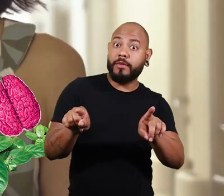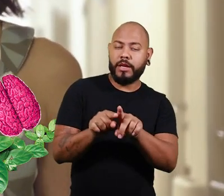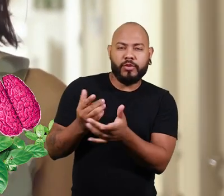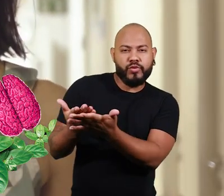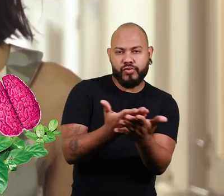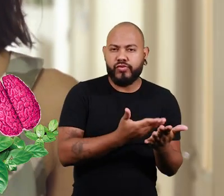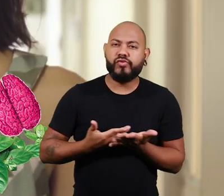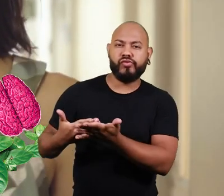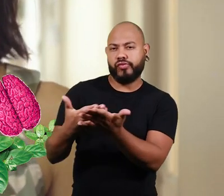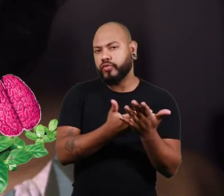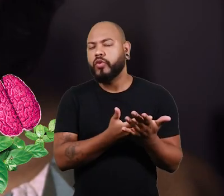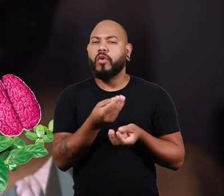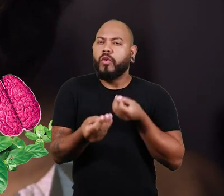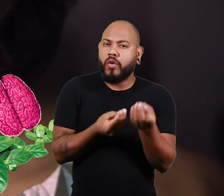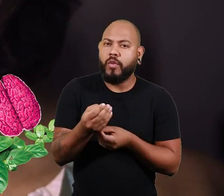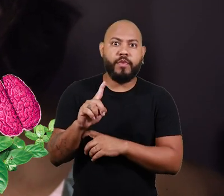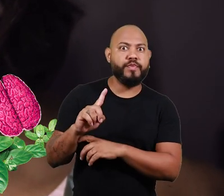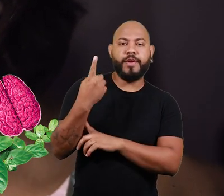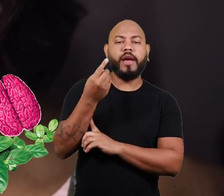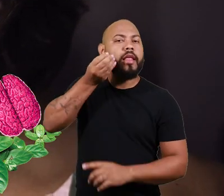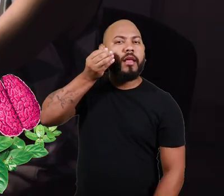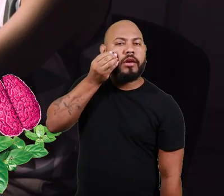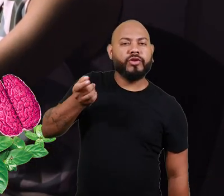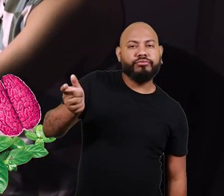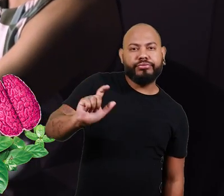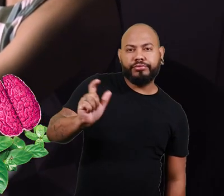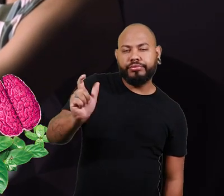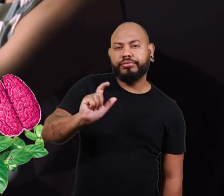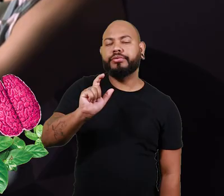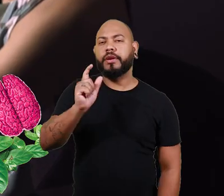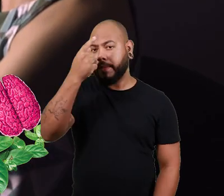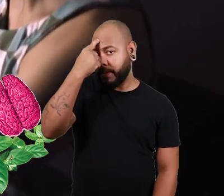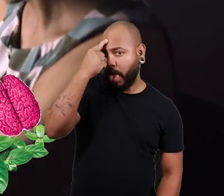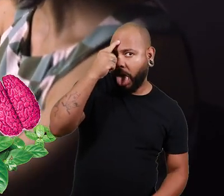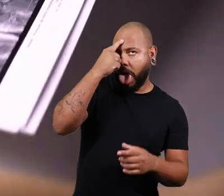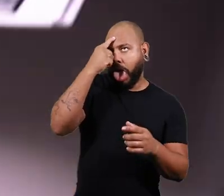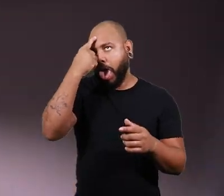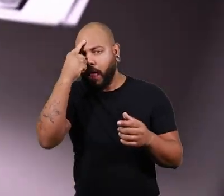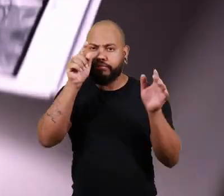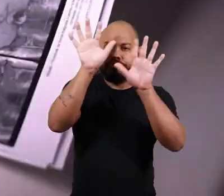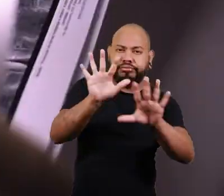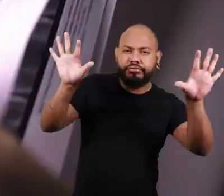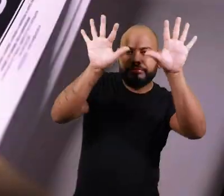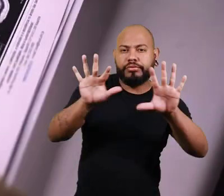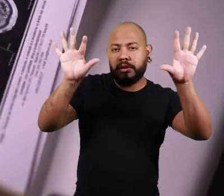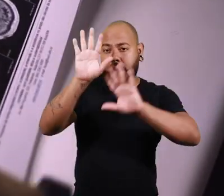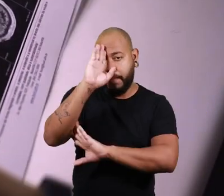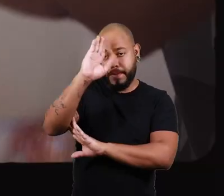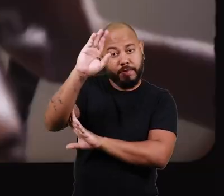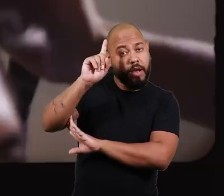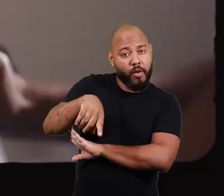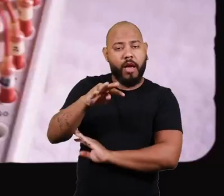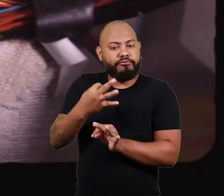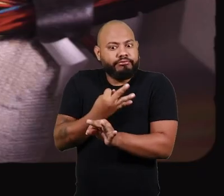Esse estudo que a gente fez aqui, ele foi o primeiro a testar uma substância psicodélica para uma condição como a depressão